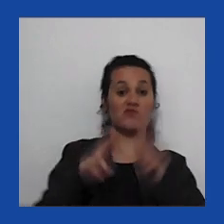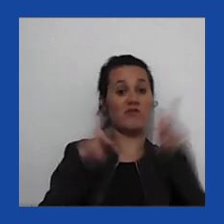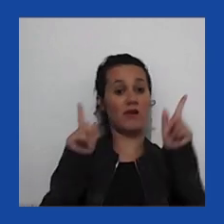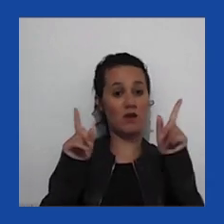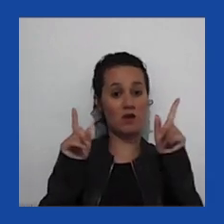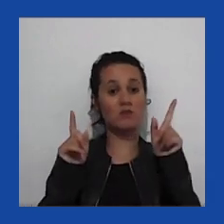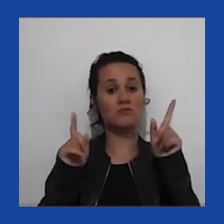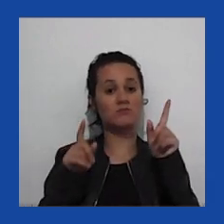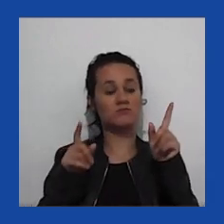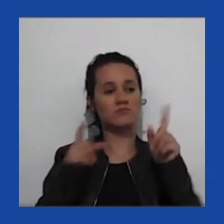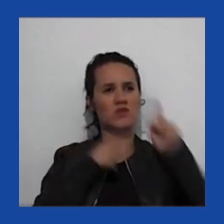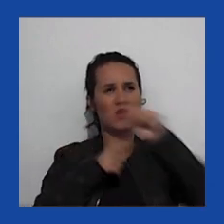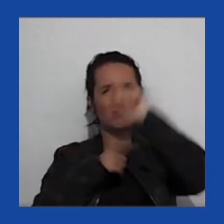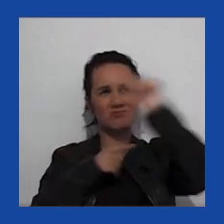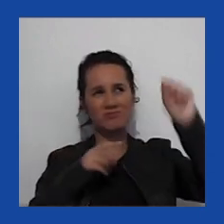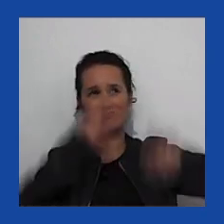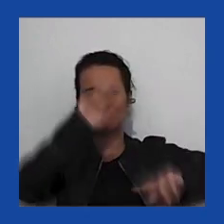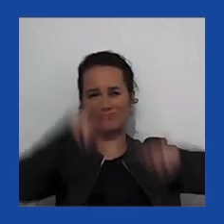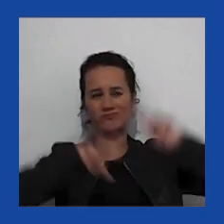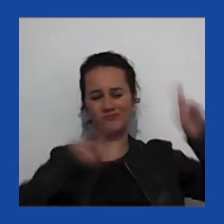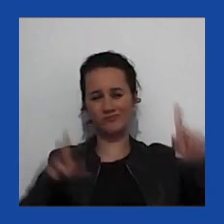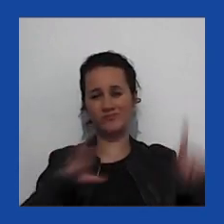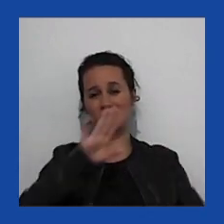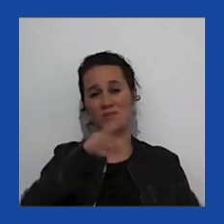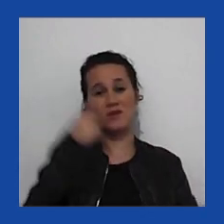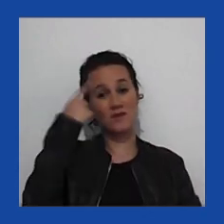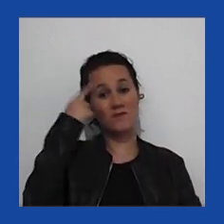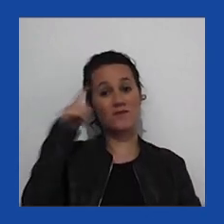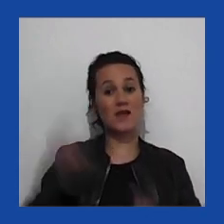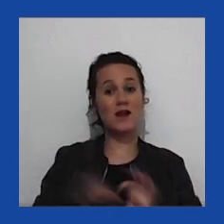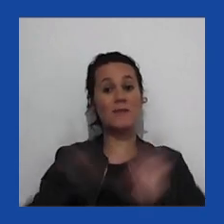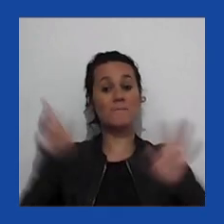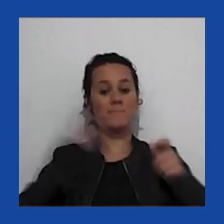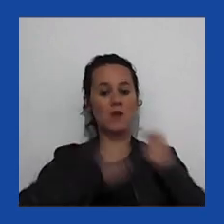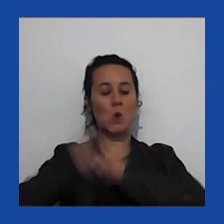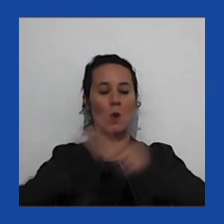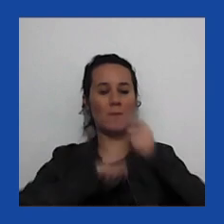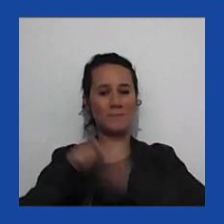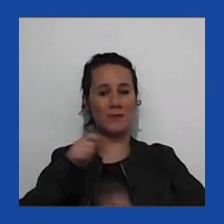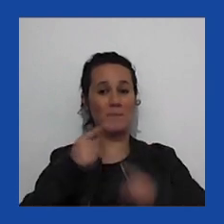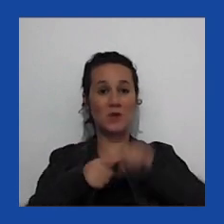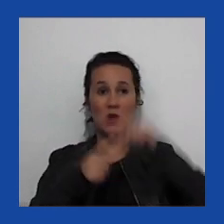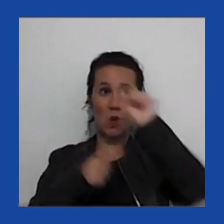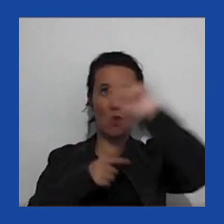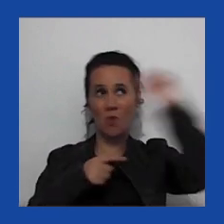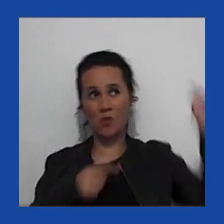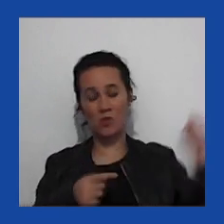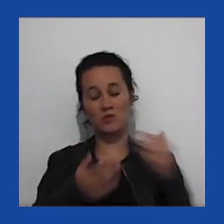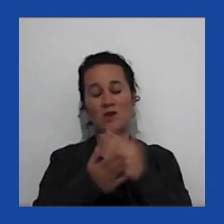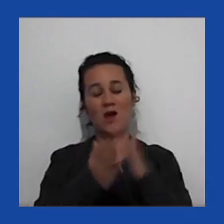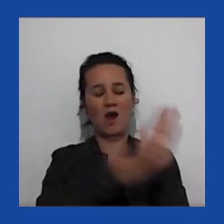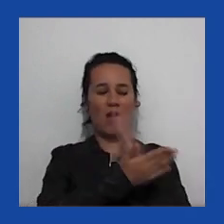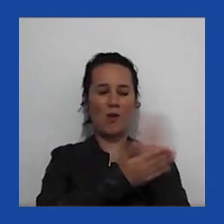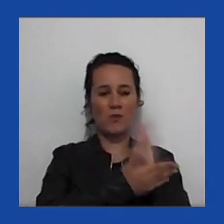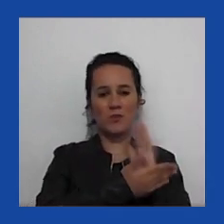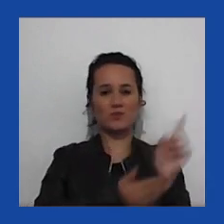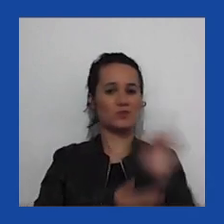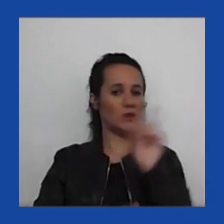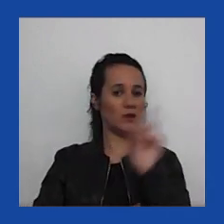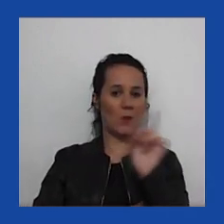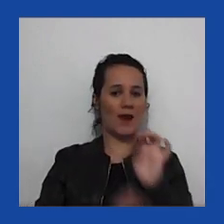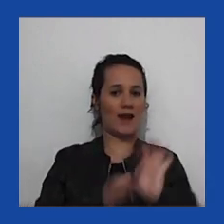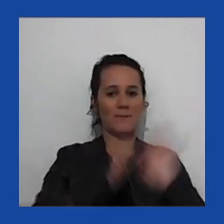outros populismos, e ele é nominalmente neoliberal na economia, que os outros populistas, grande maioria dos outros populistas, não são.